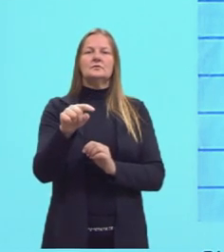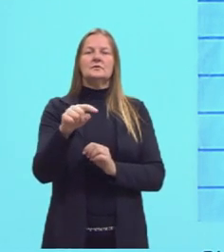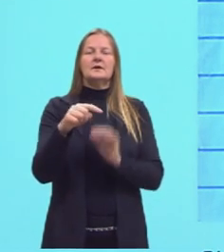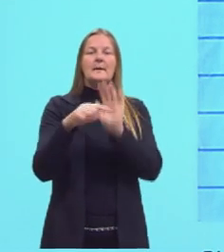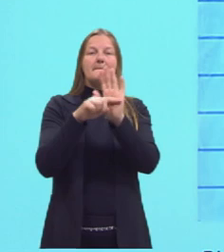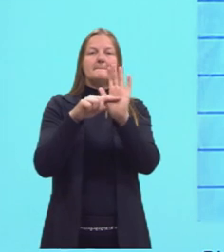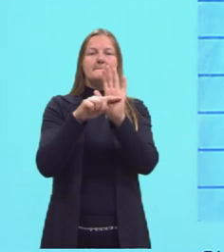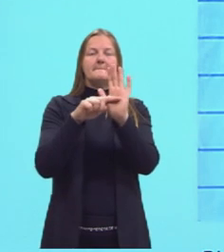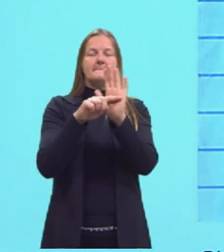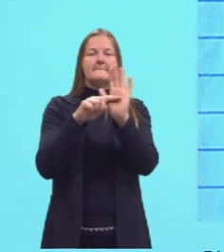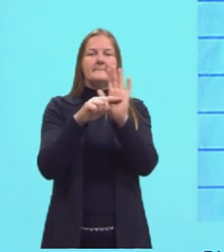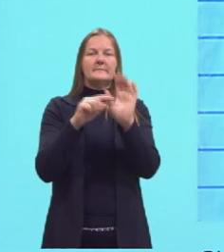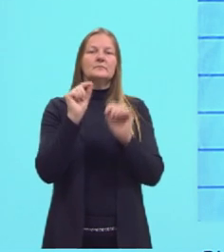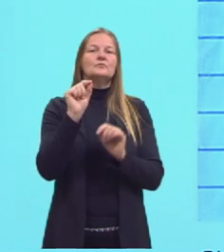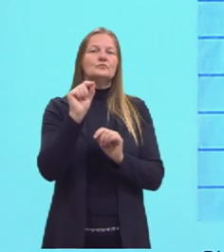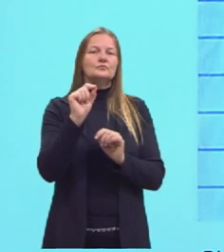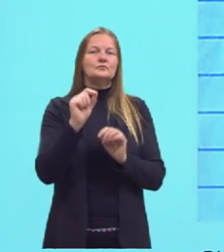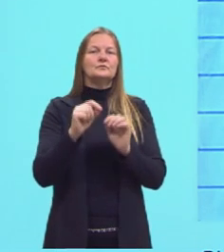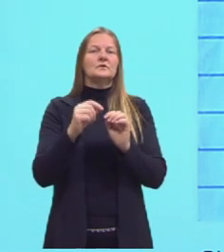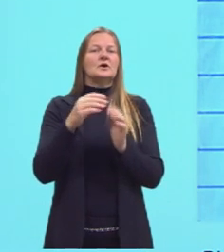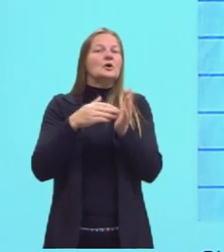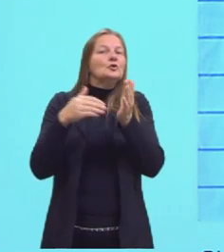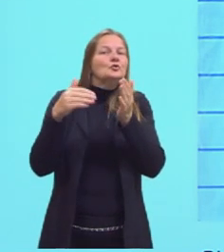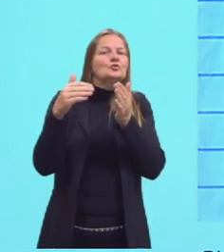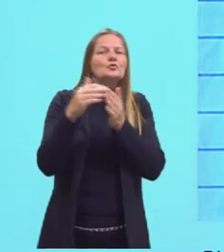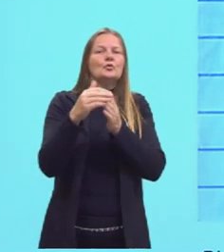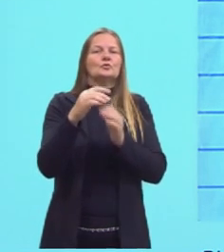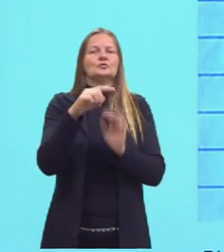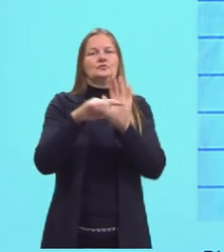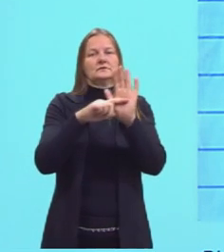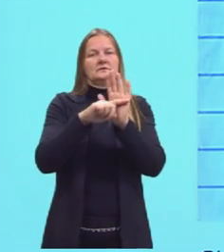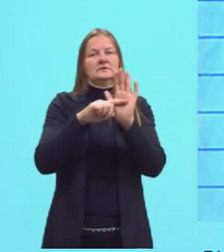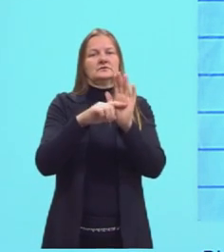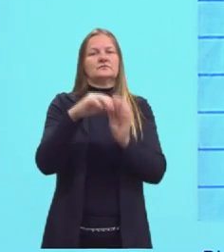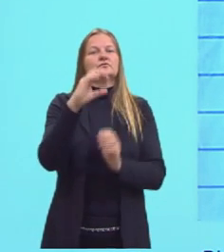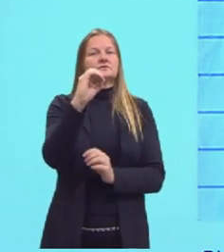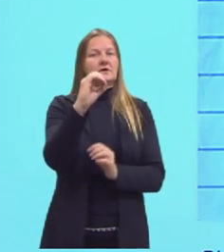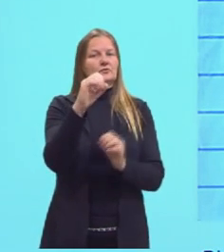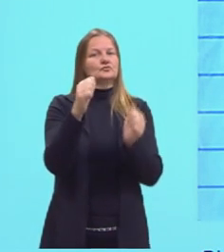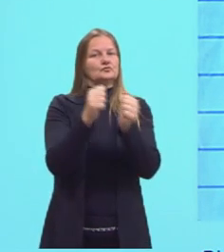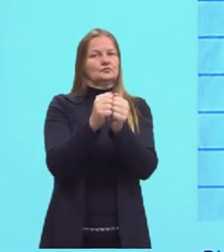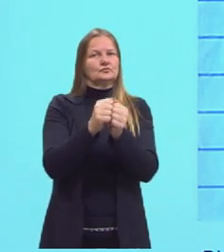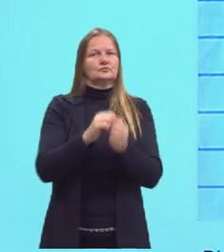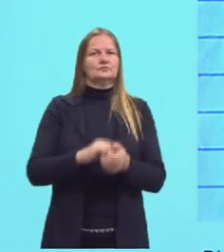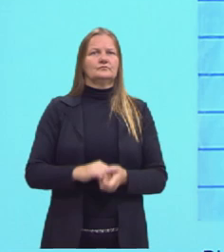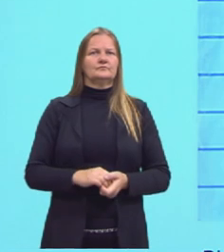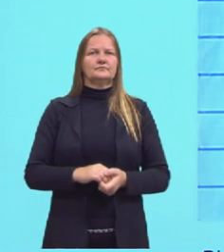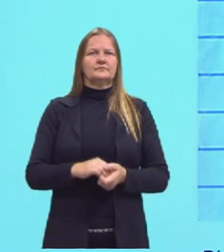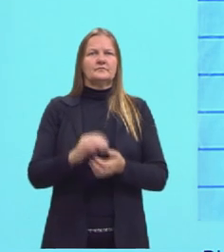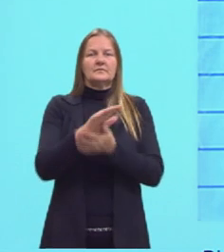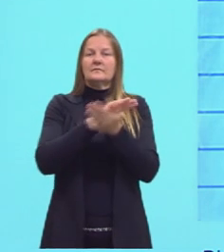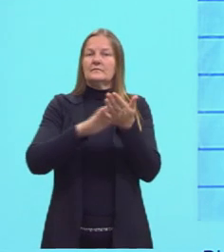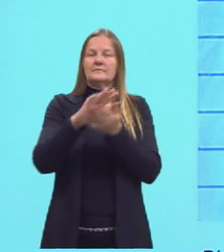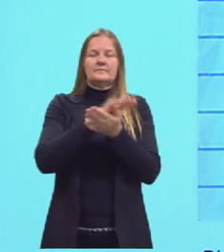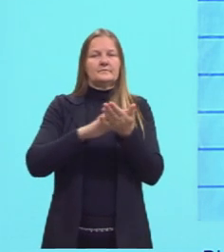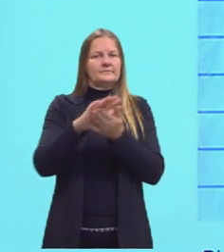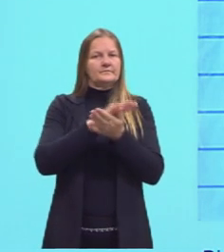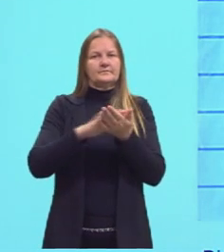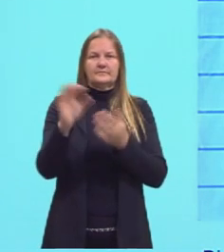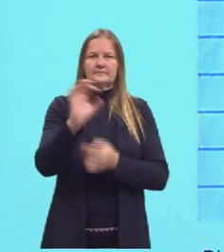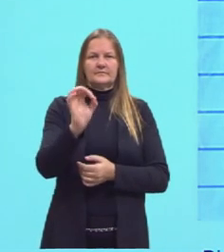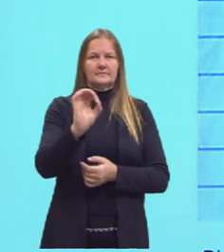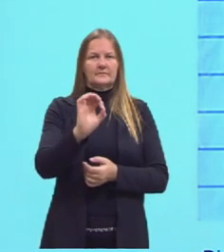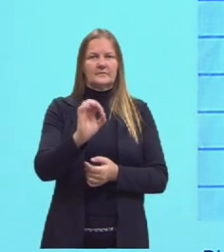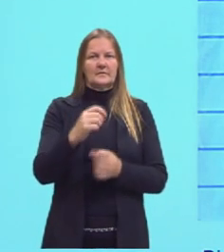menos. Ele indica então todos os números negativos e também o zero. Aqui eu não vou levar em consideração então